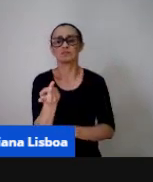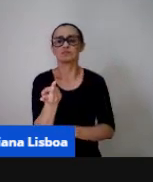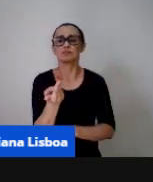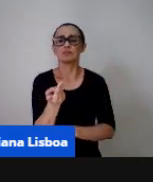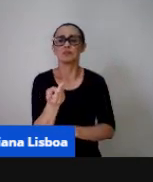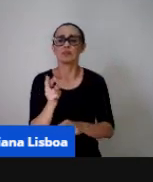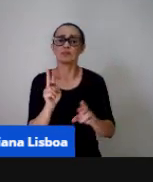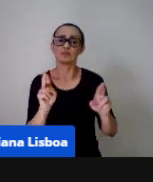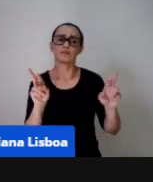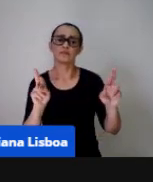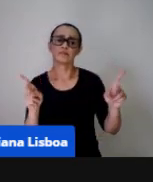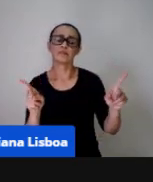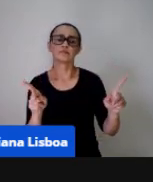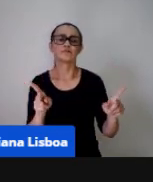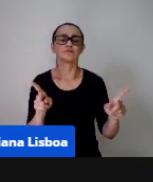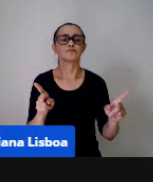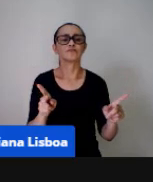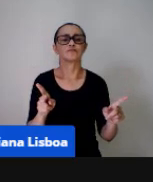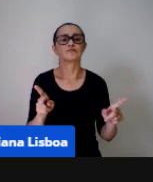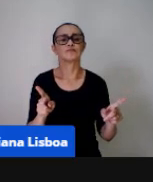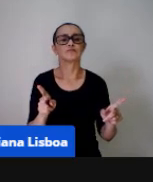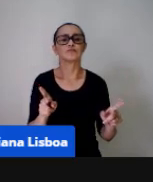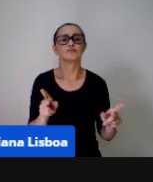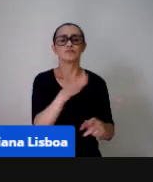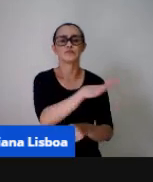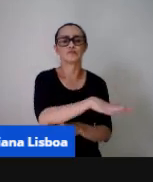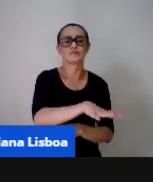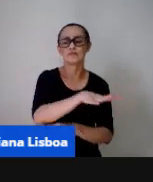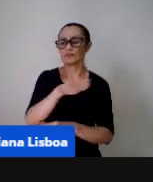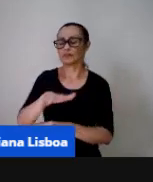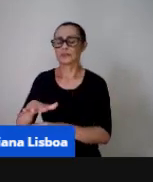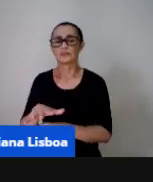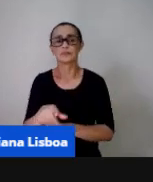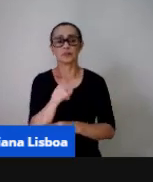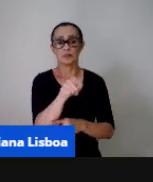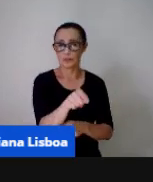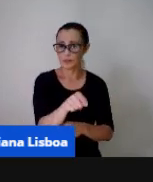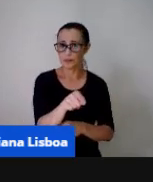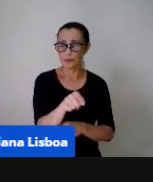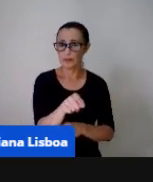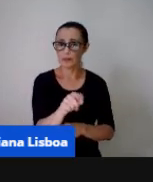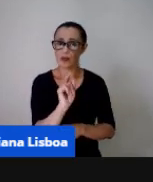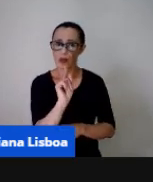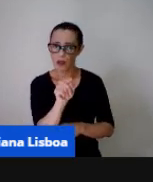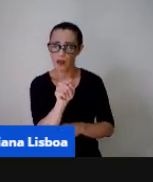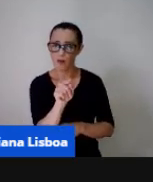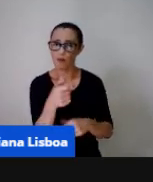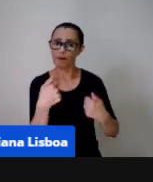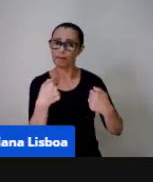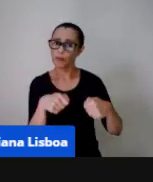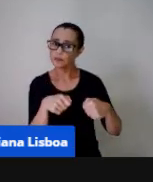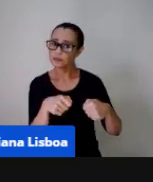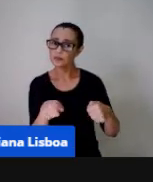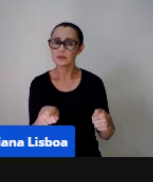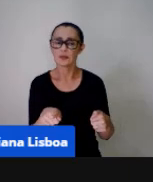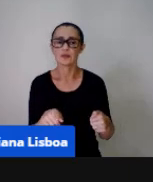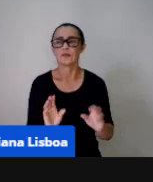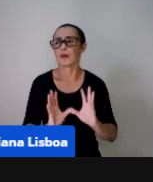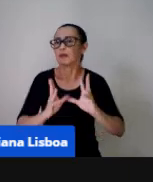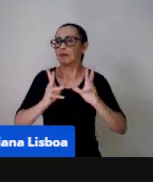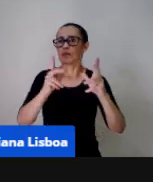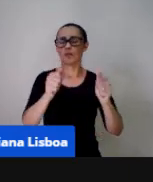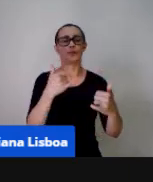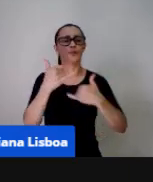aqui nós estamos trazendo eles como recursos tá não quer dizer que todo jogo que a gente vai planejar toda brincadeira que nós vamos